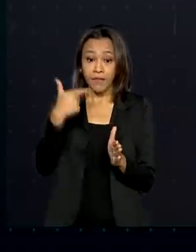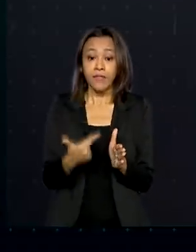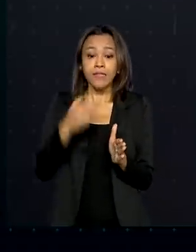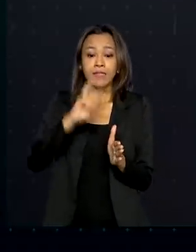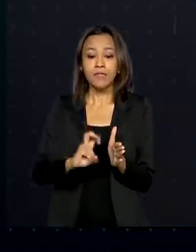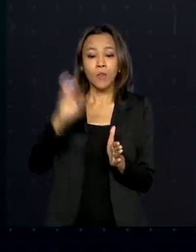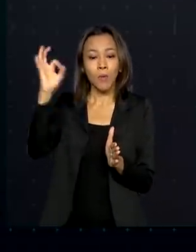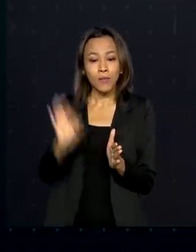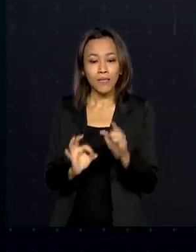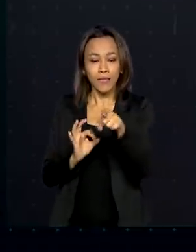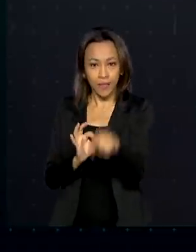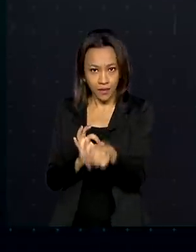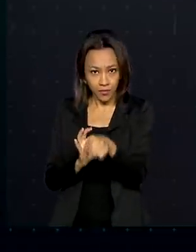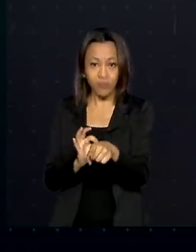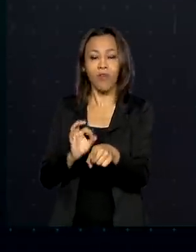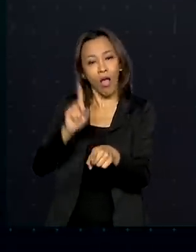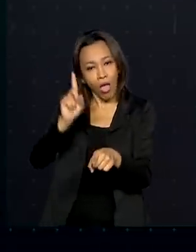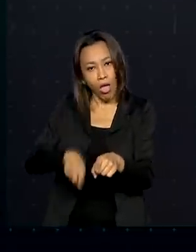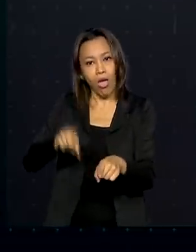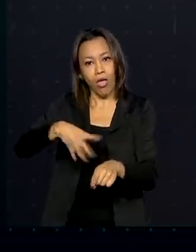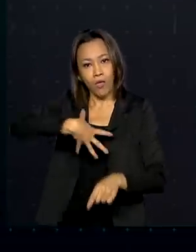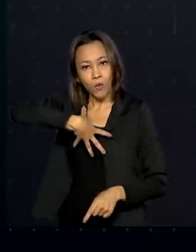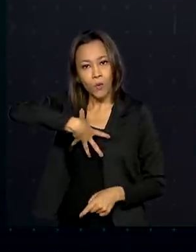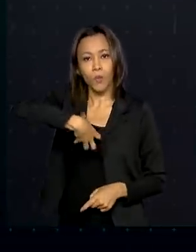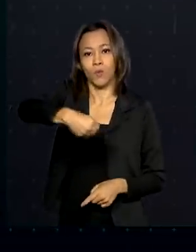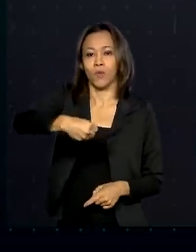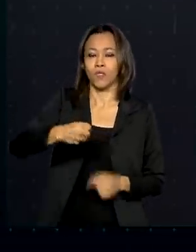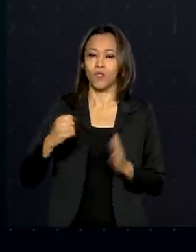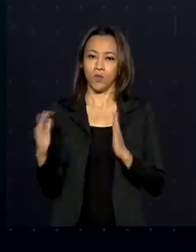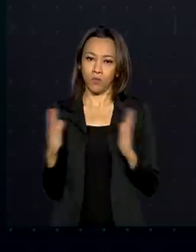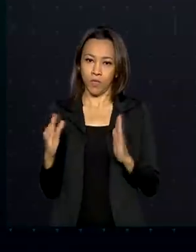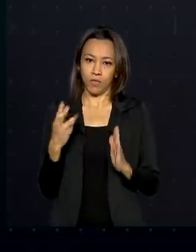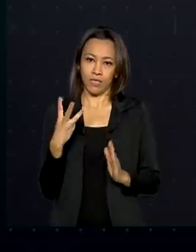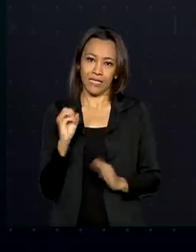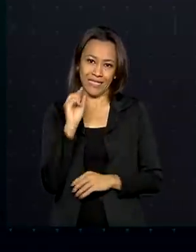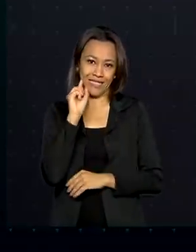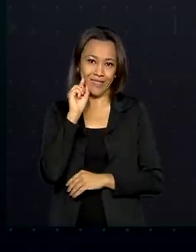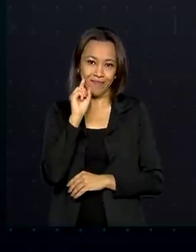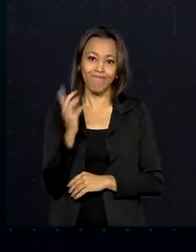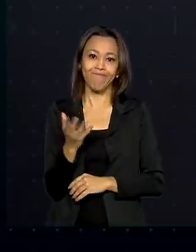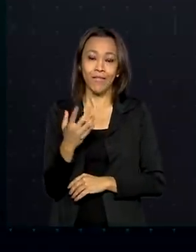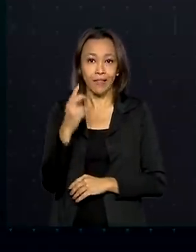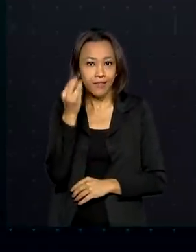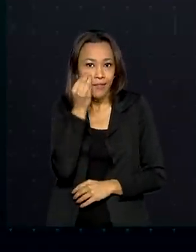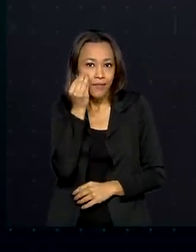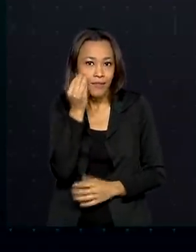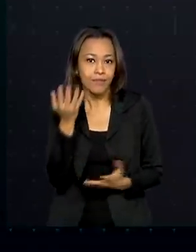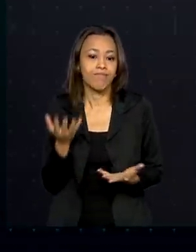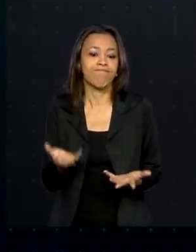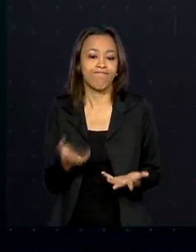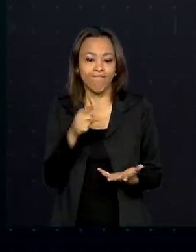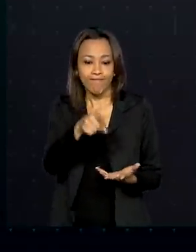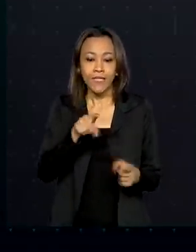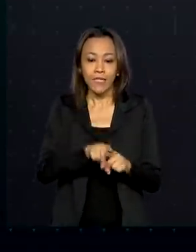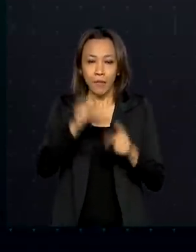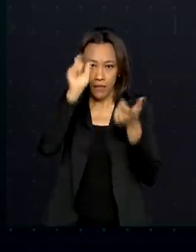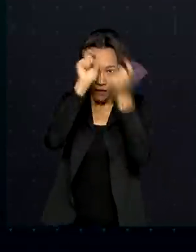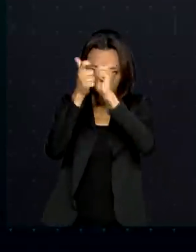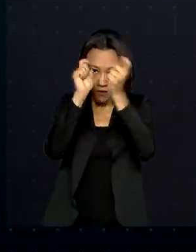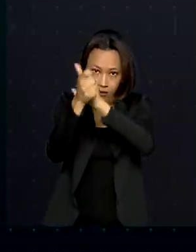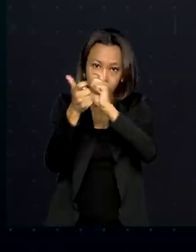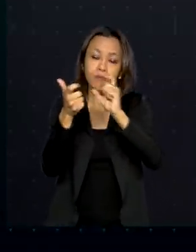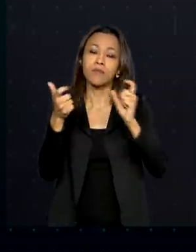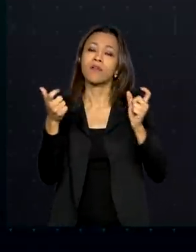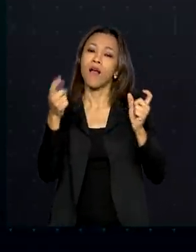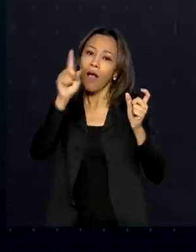consideraram o suicídio nos últimos 30 dias. Uma tentativa prévia e transtornos mentais